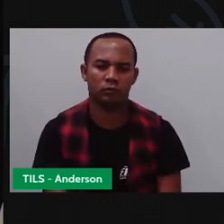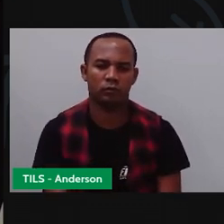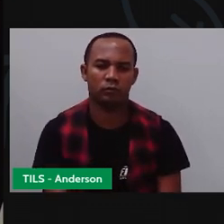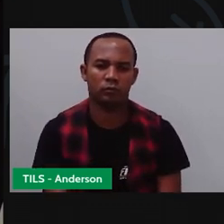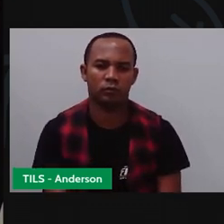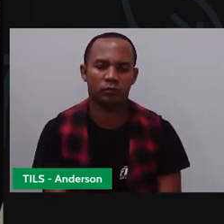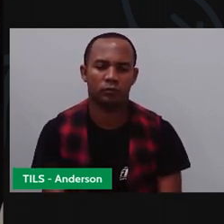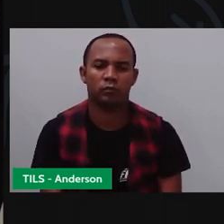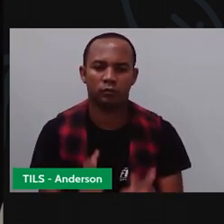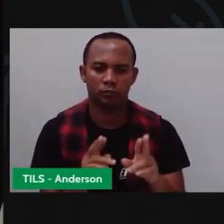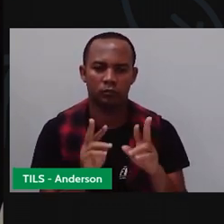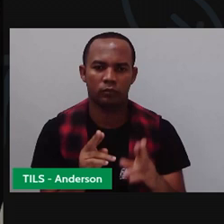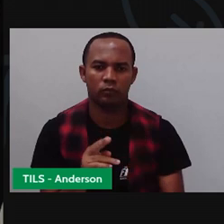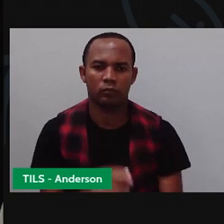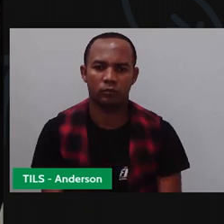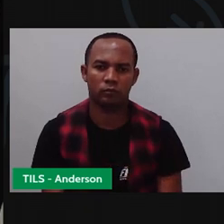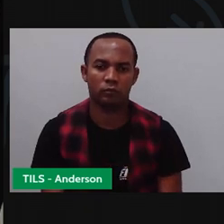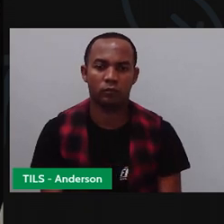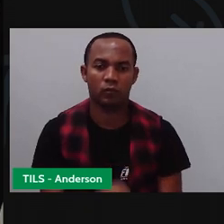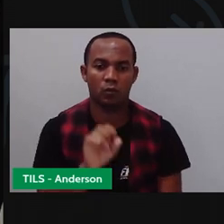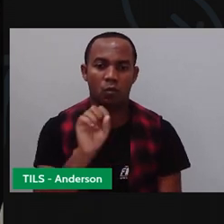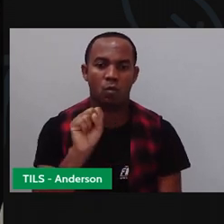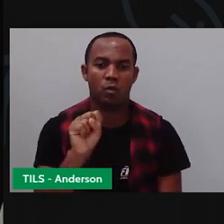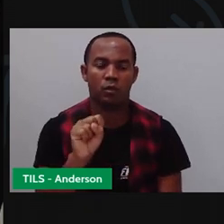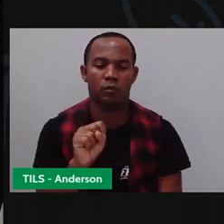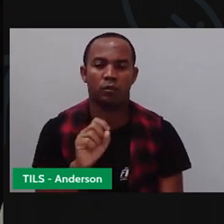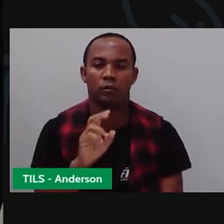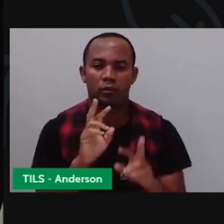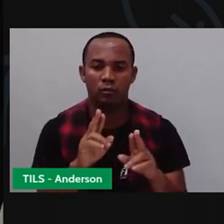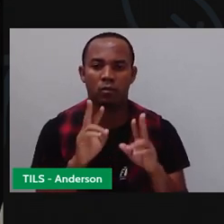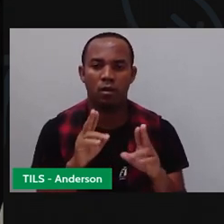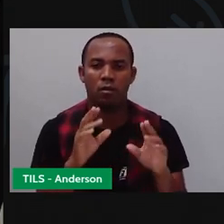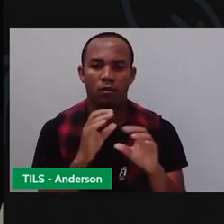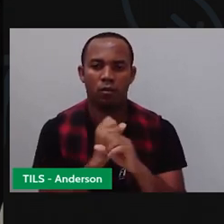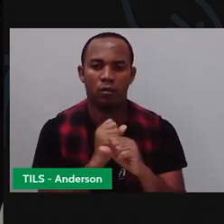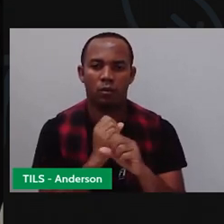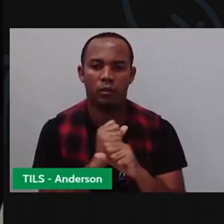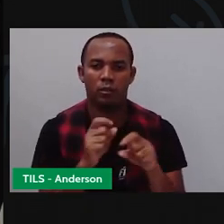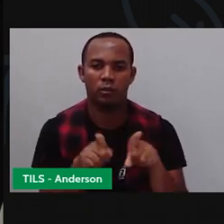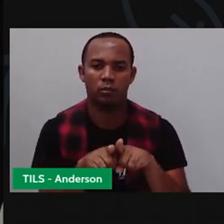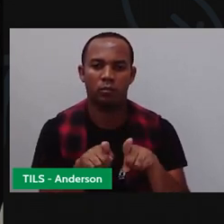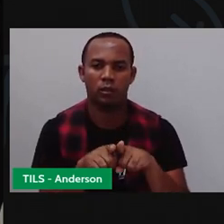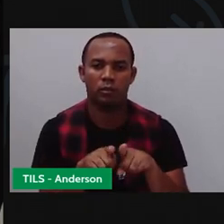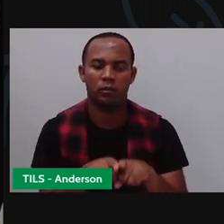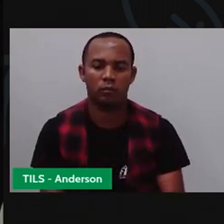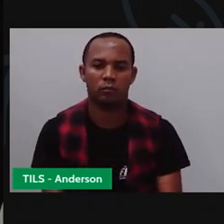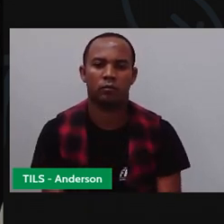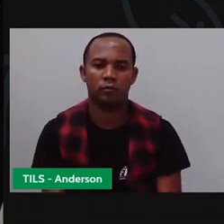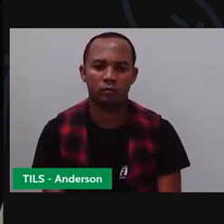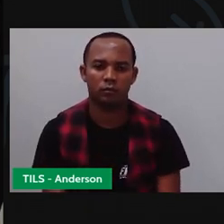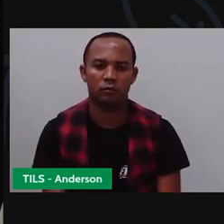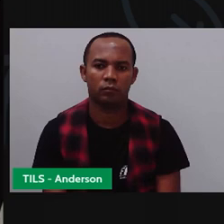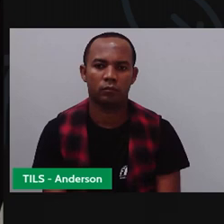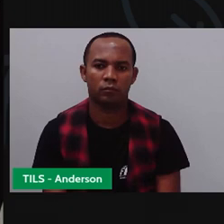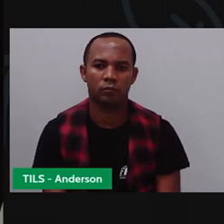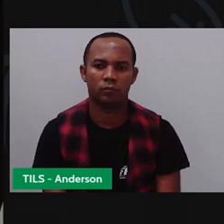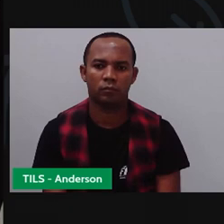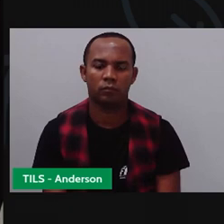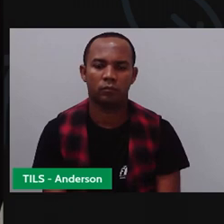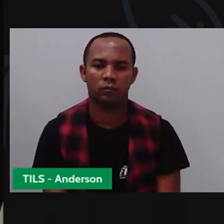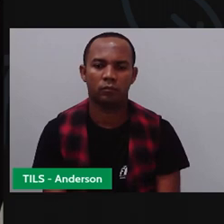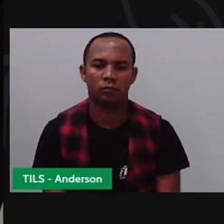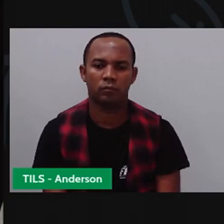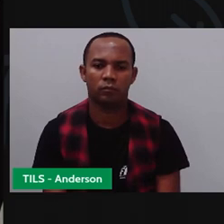Quatro. Que é o quê? Oito. A mesma conta, então, eu tô usando a edição ou o quê aqui? A multiplicação.